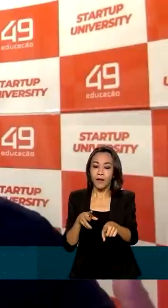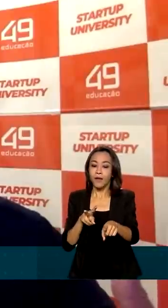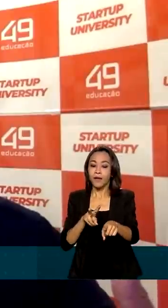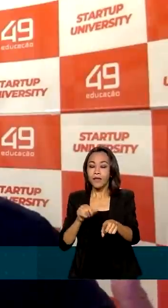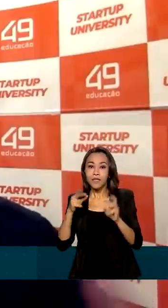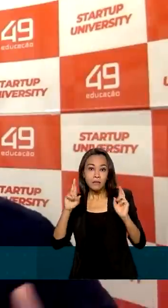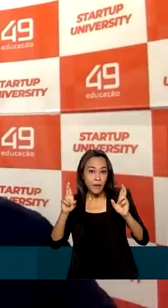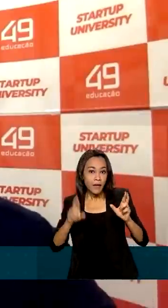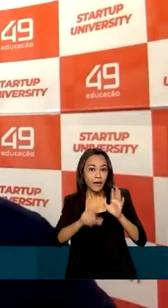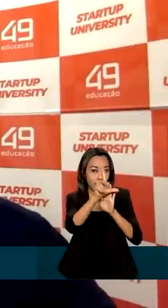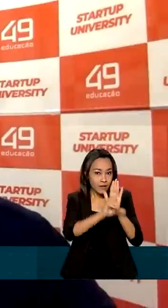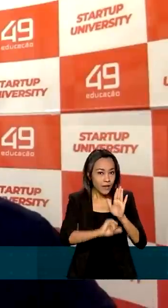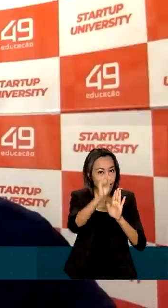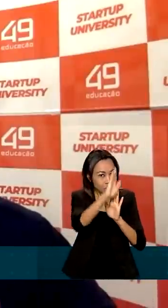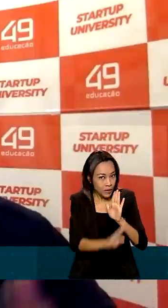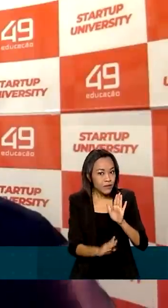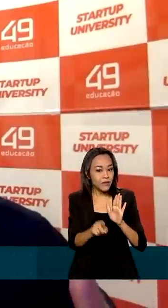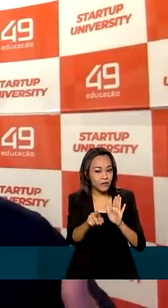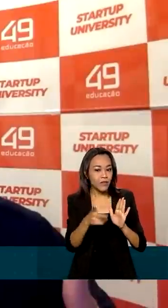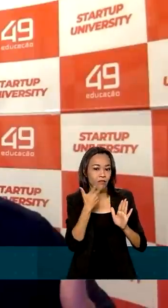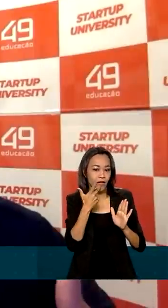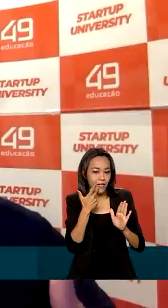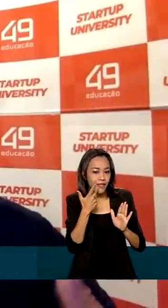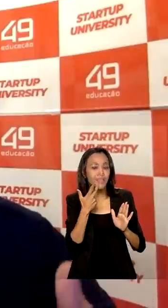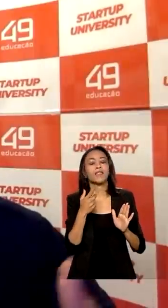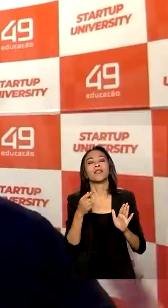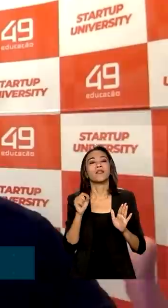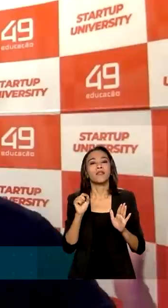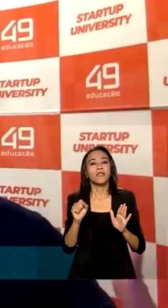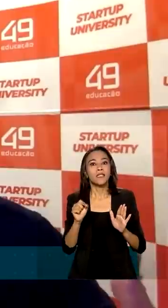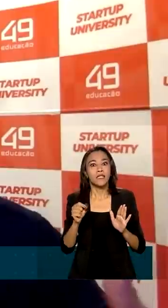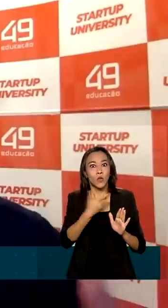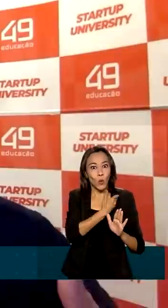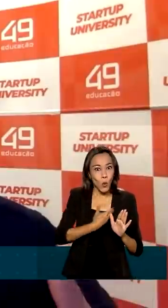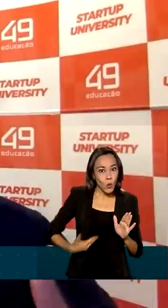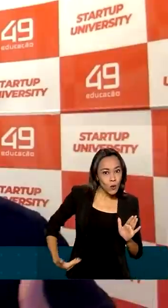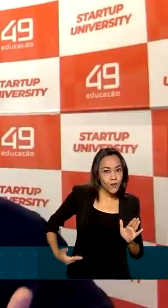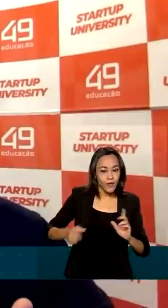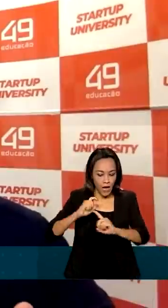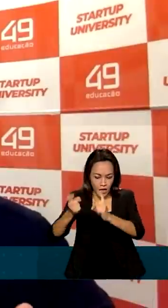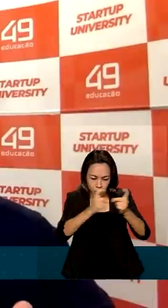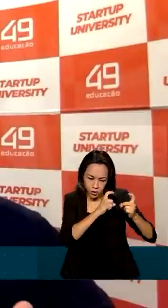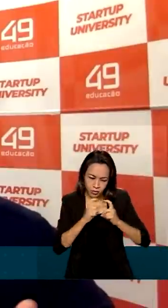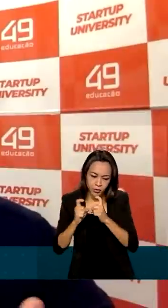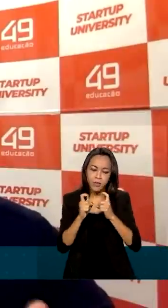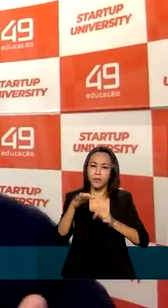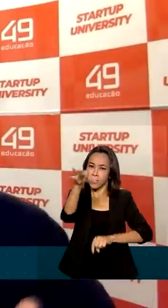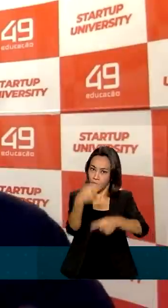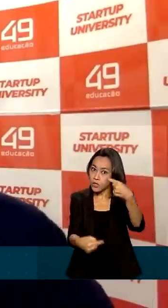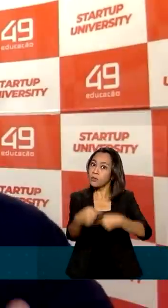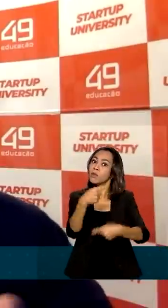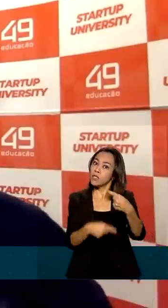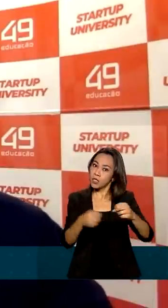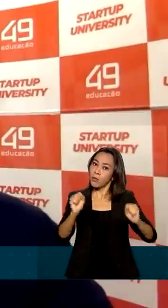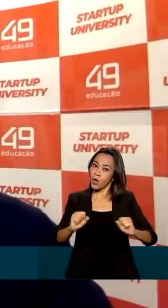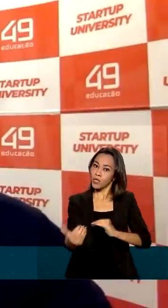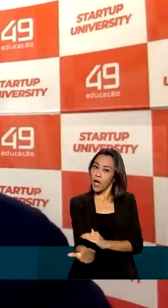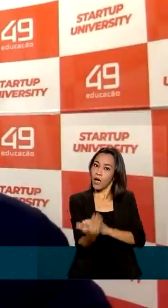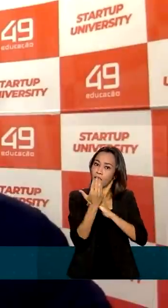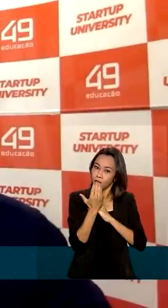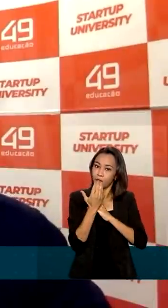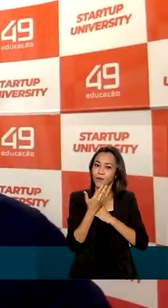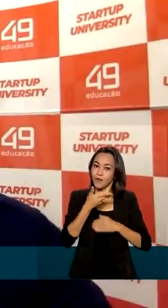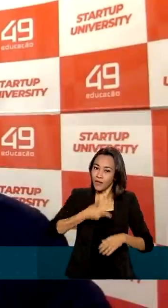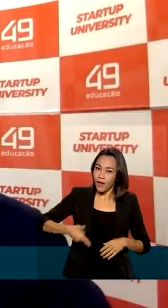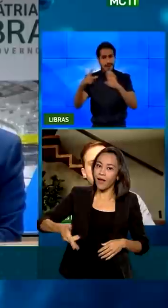legais do Brasil, a gente espera que o ecossistema governamental, que as políticas públicas, favoreçam cada vez